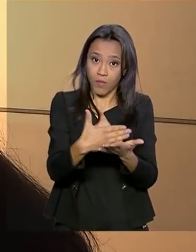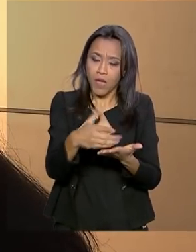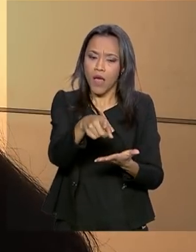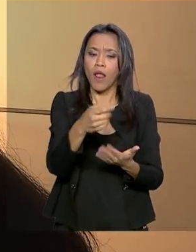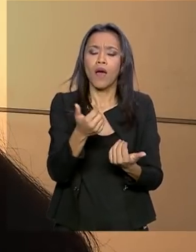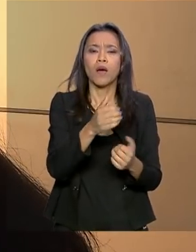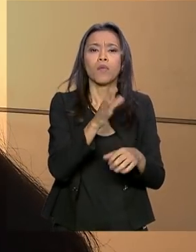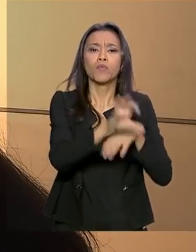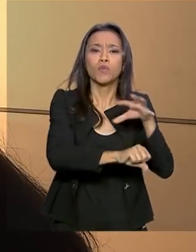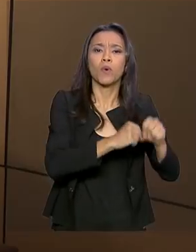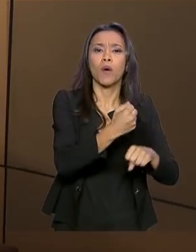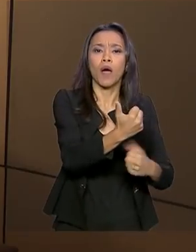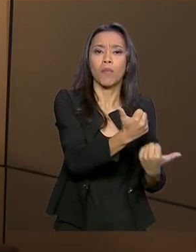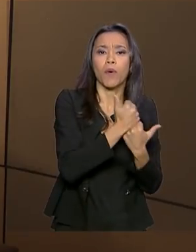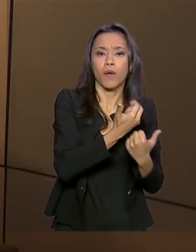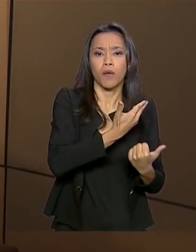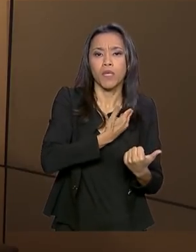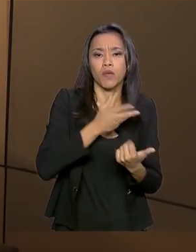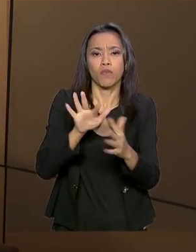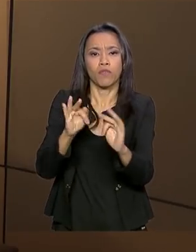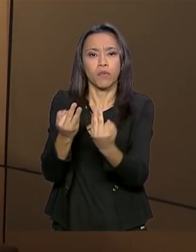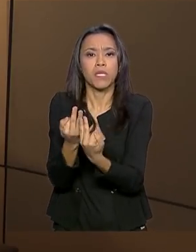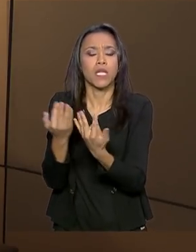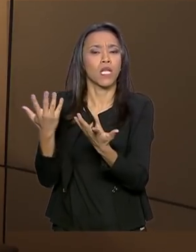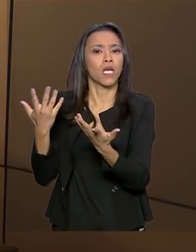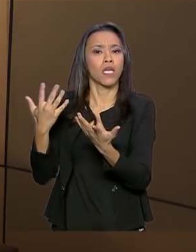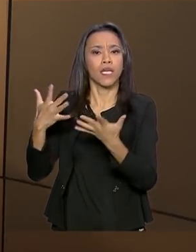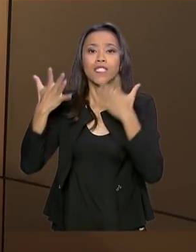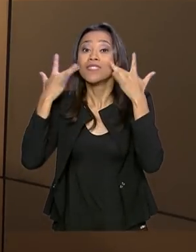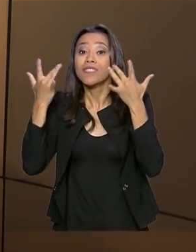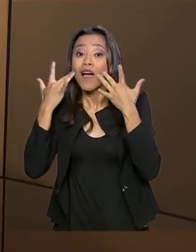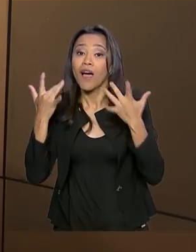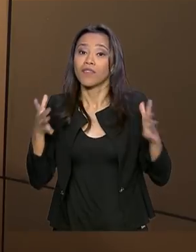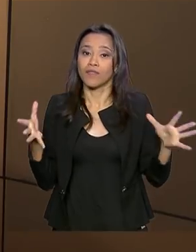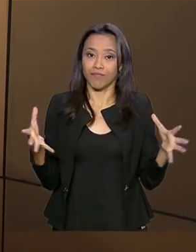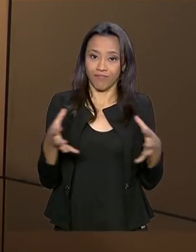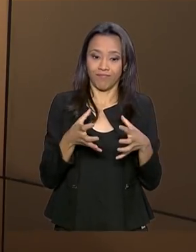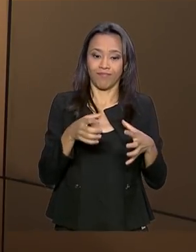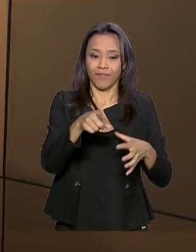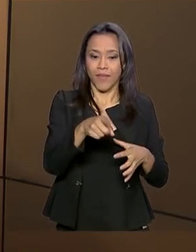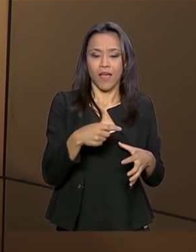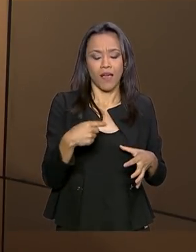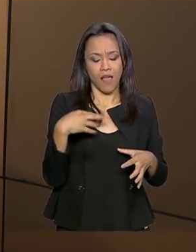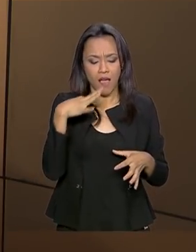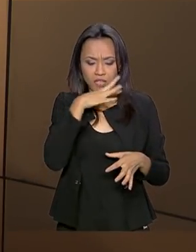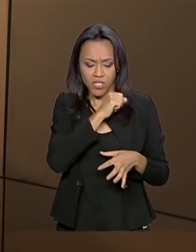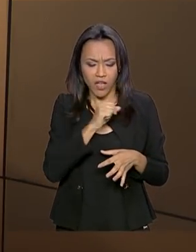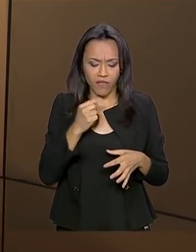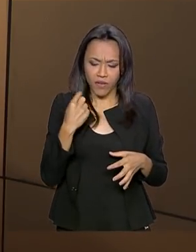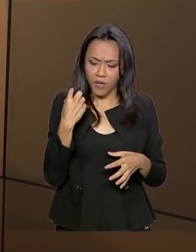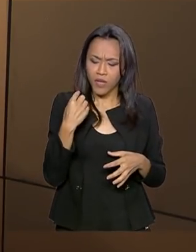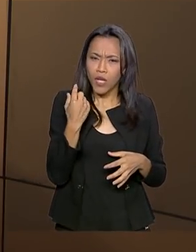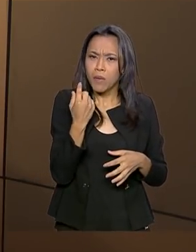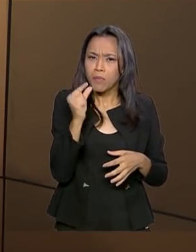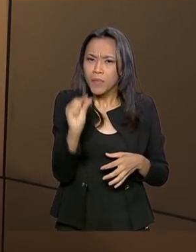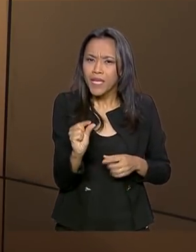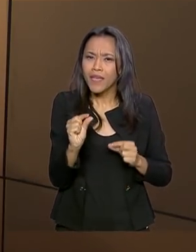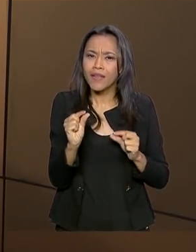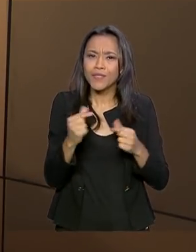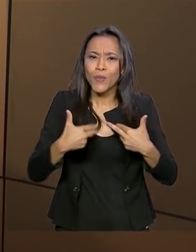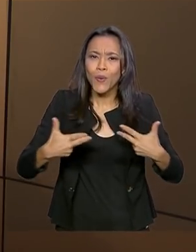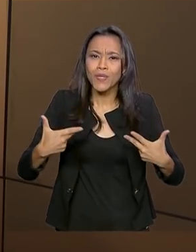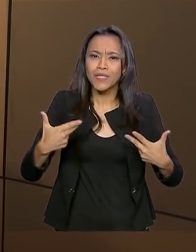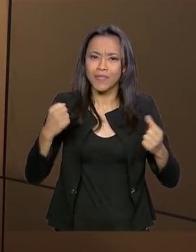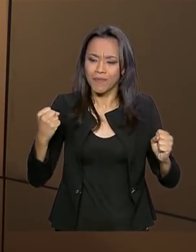amigos, na família e em atividades como teatro. Eu comecei a reconhecer pequenas vitórias. Então,